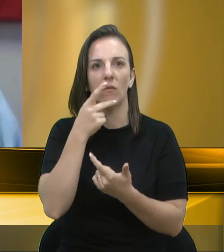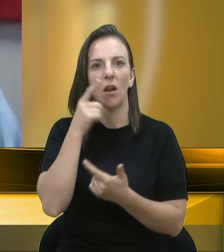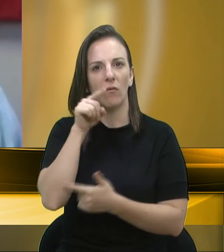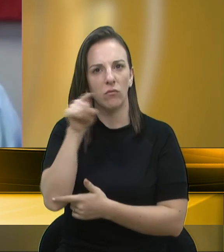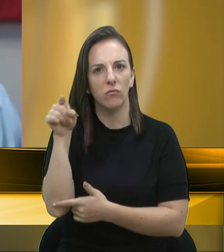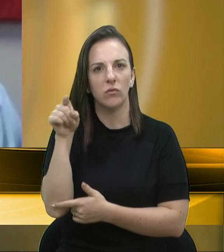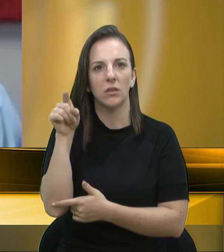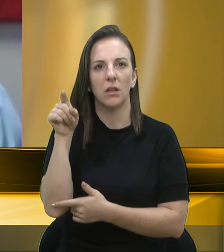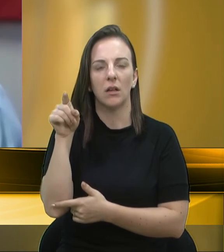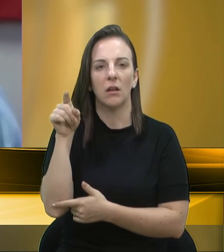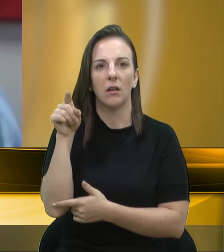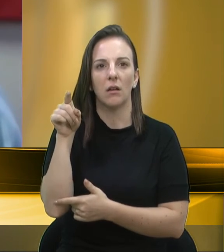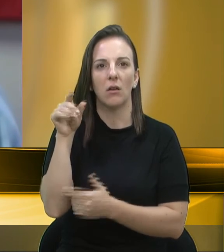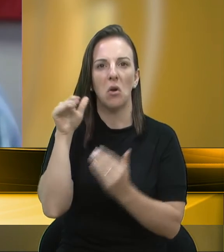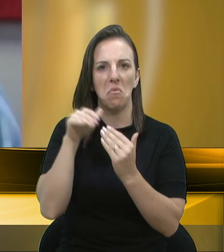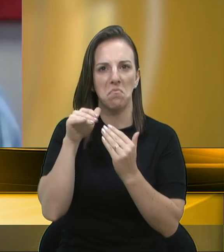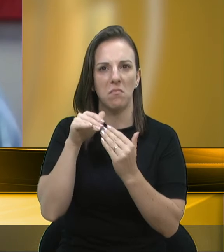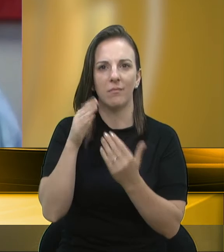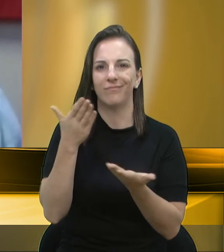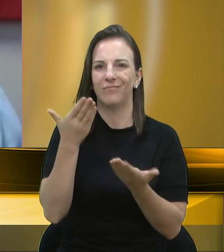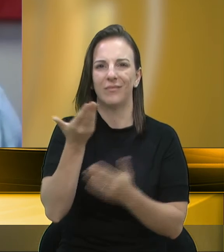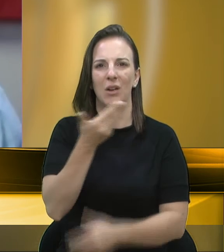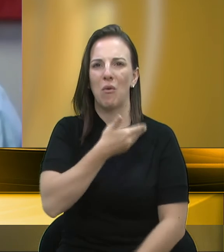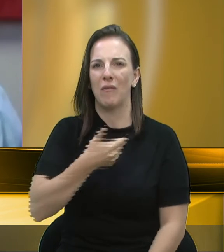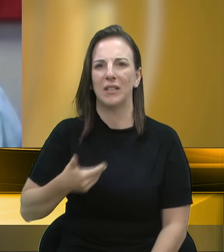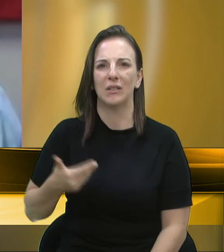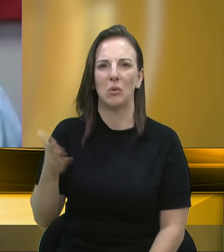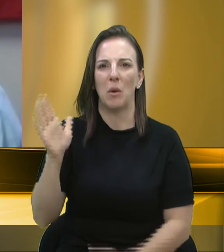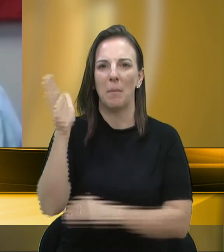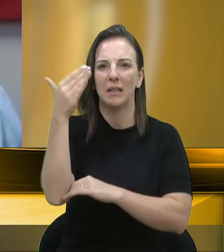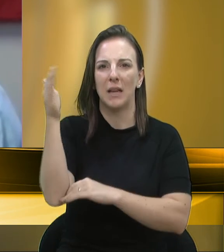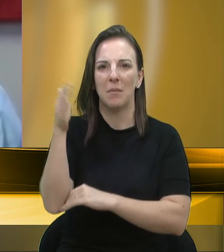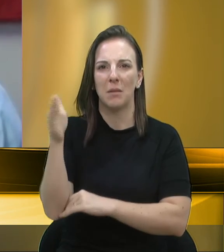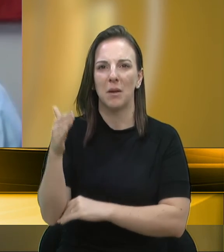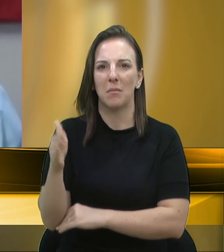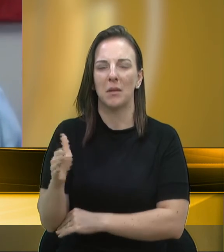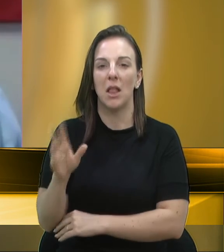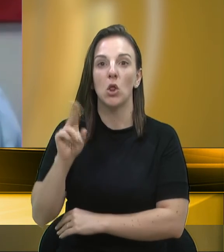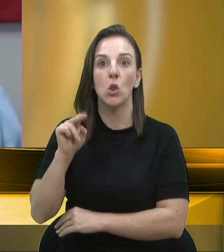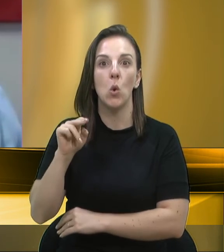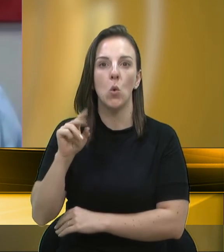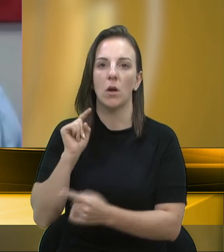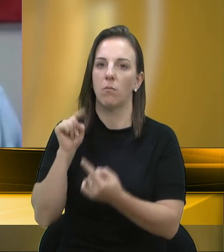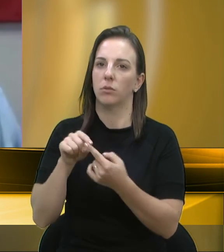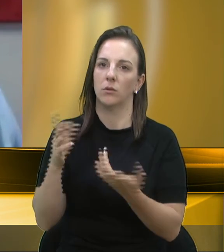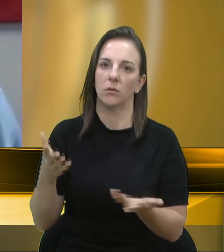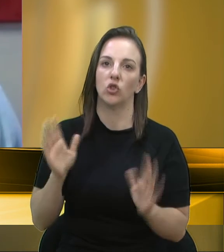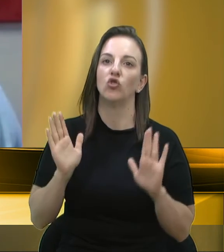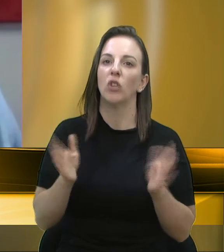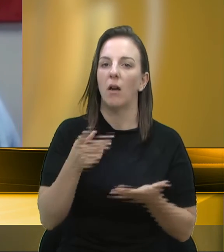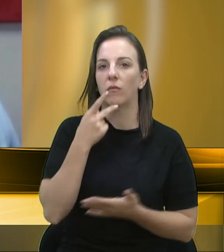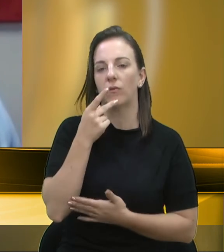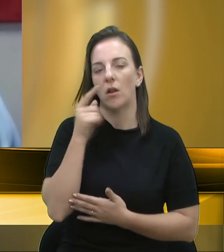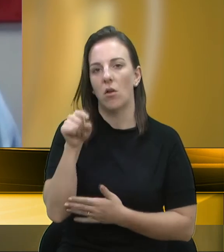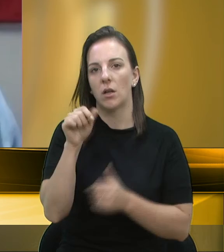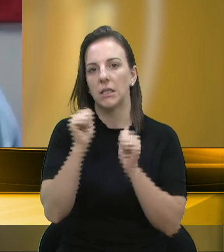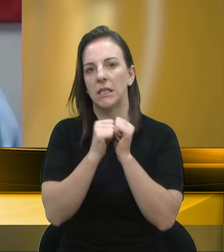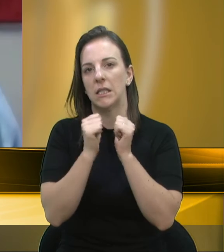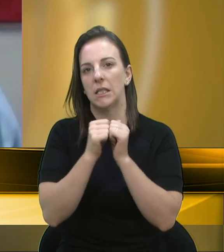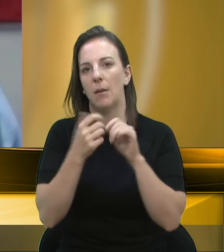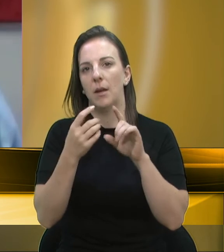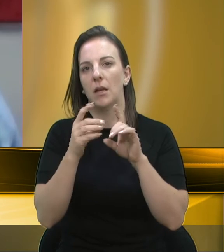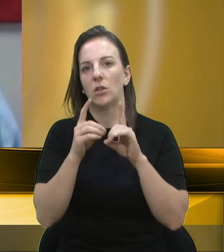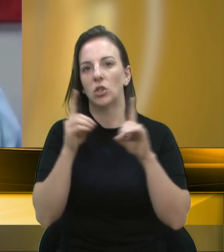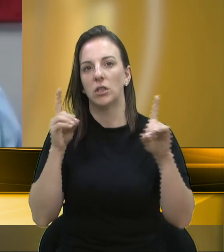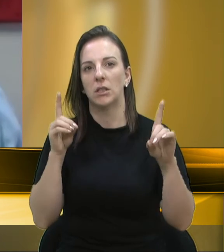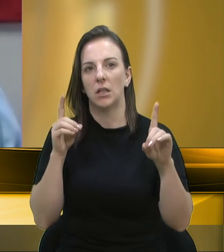governador, com essas bandeiras, até abriu com essa perspectiva. Nós não vamos a lugar nenhum. A gente já falou que esse sistema de distanciamento controlado, as